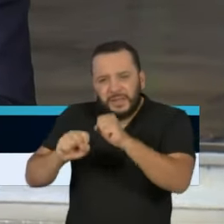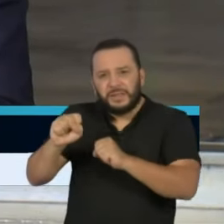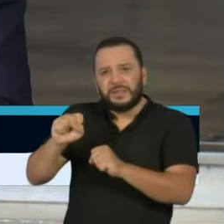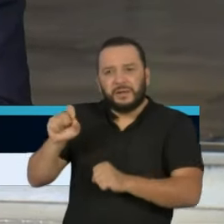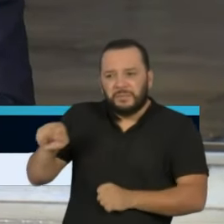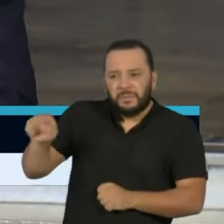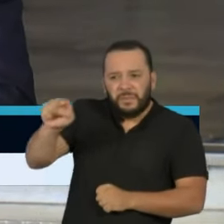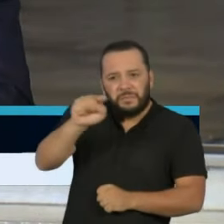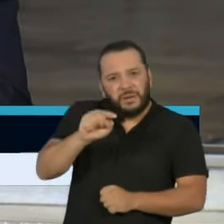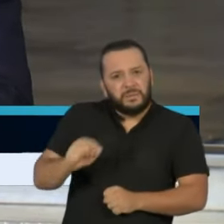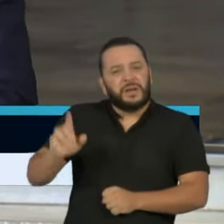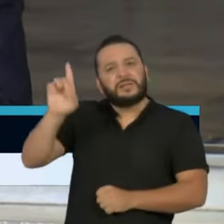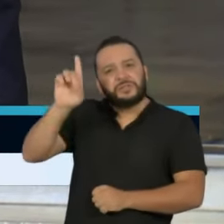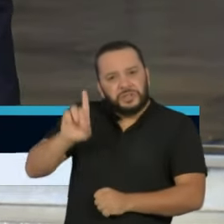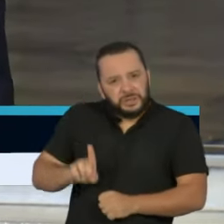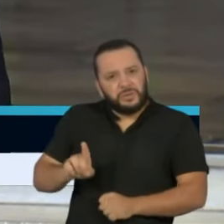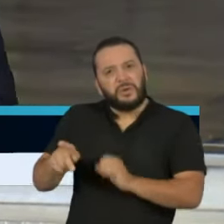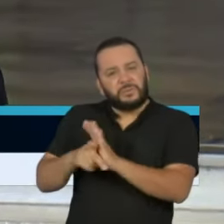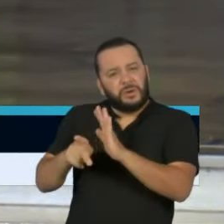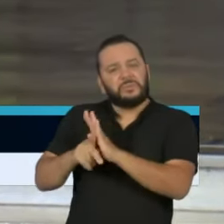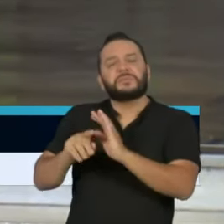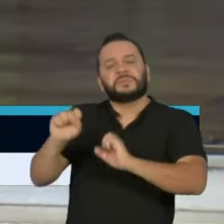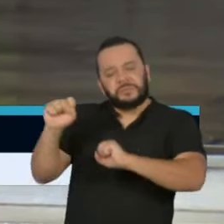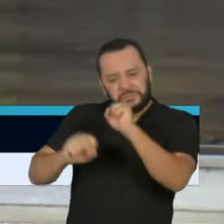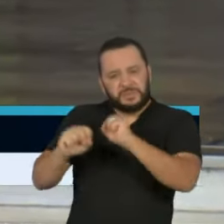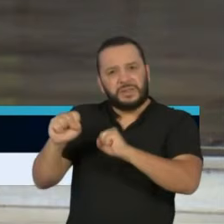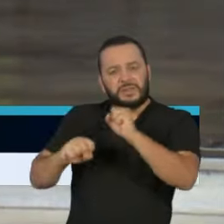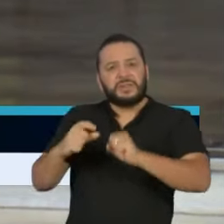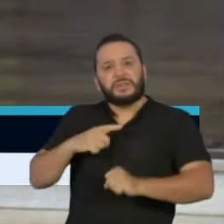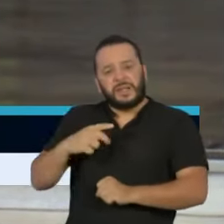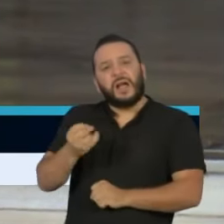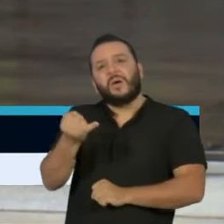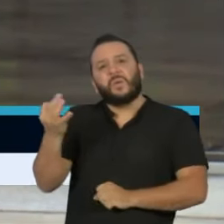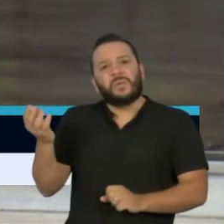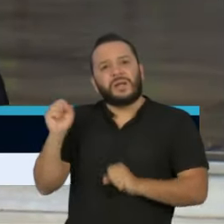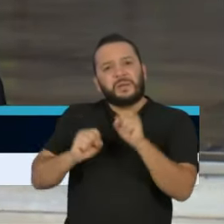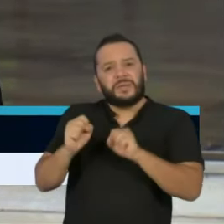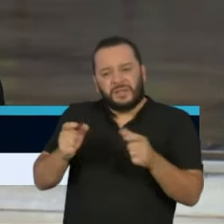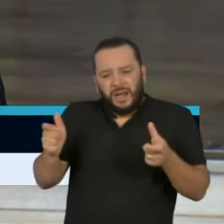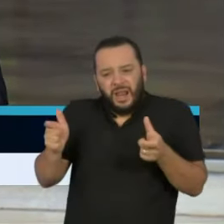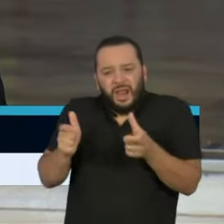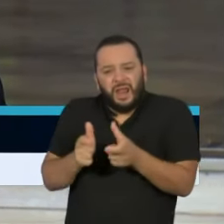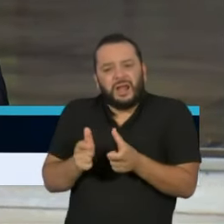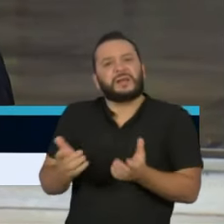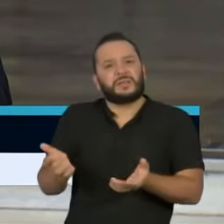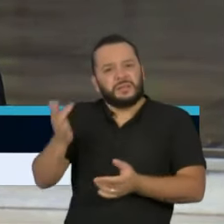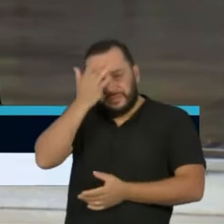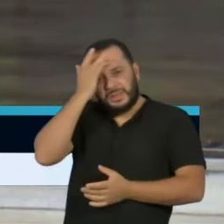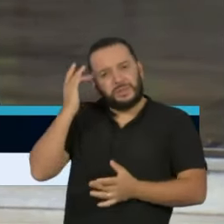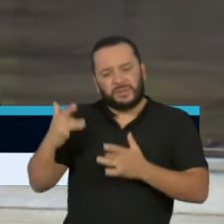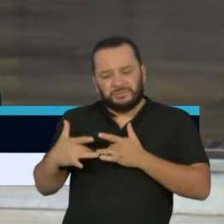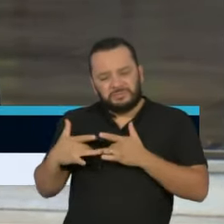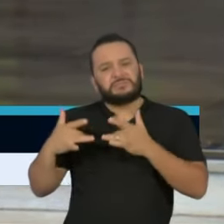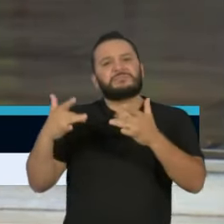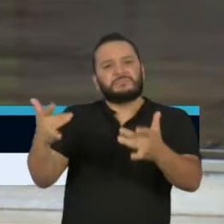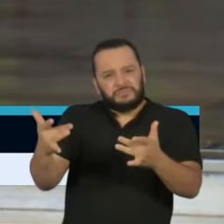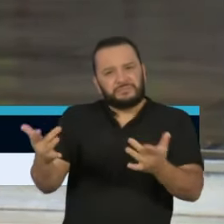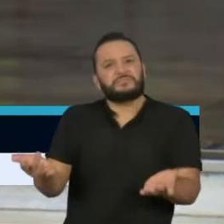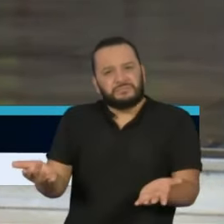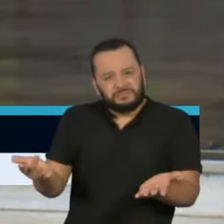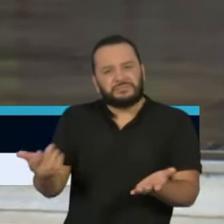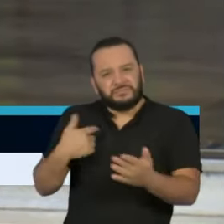empresas de médio, grande porte, alguns até de pequeno porte, e aqueles que solidariamente, pessoalmente,